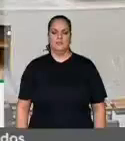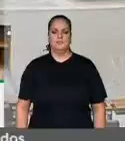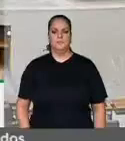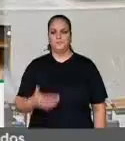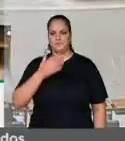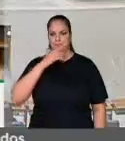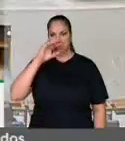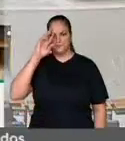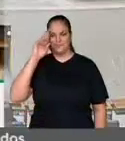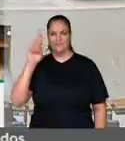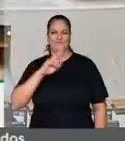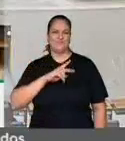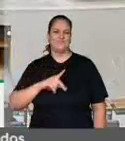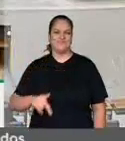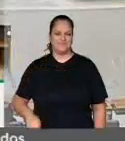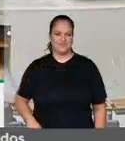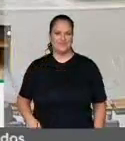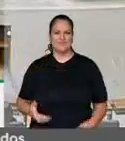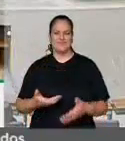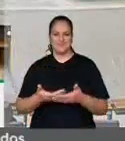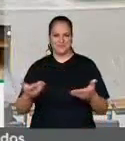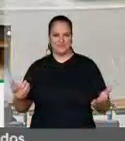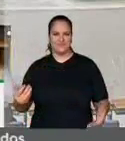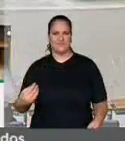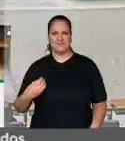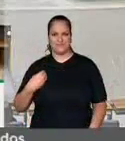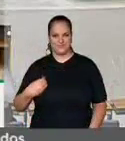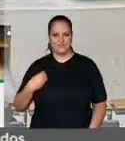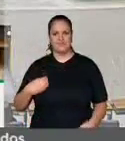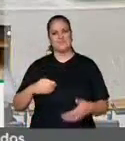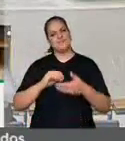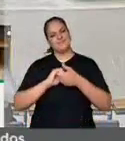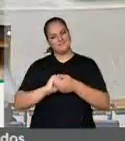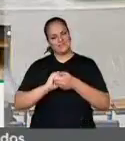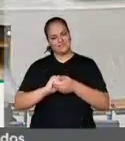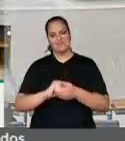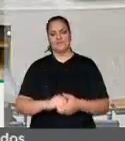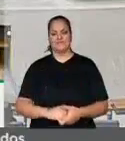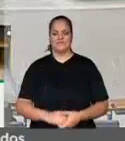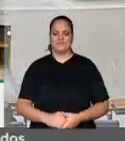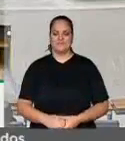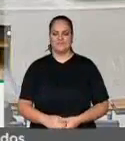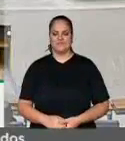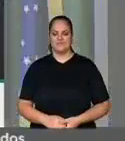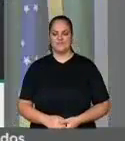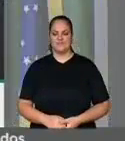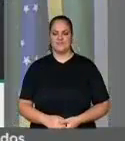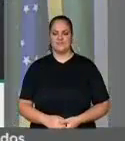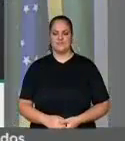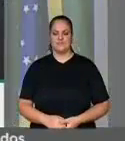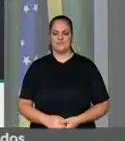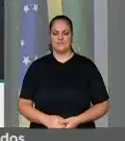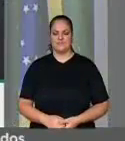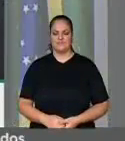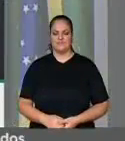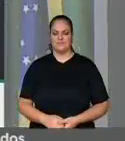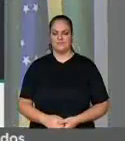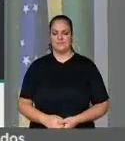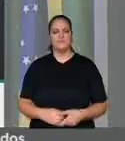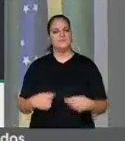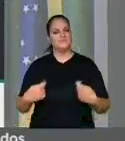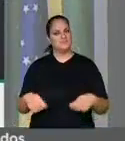Senhor presidente, senhoras e senhores aqui presentes, eu preciso dizer, senhor presidente, primeiro,